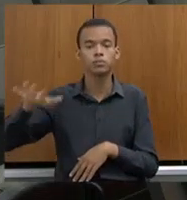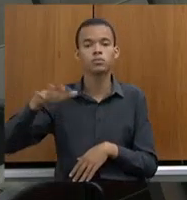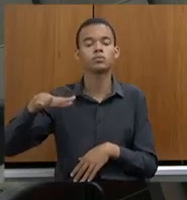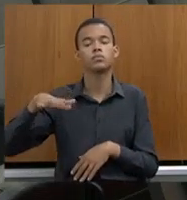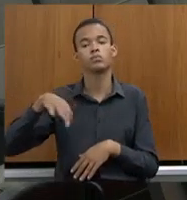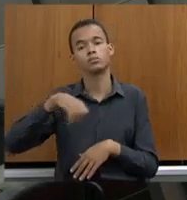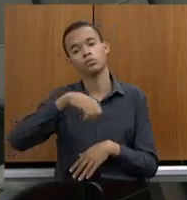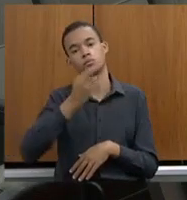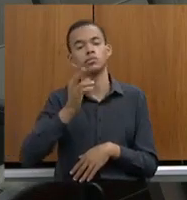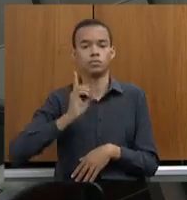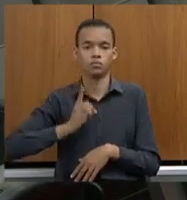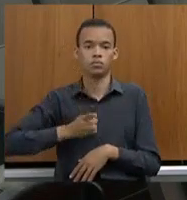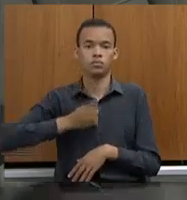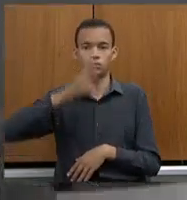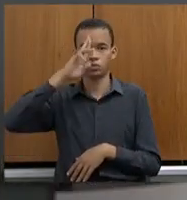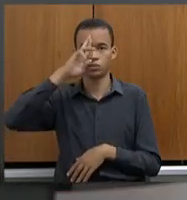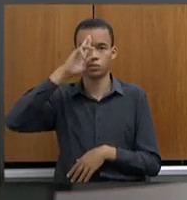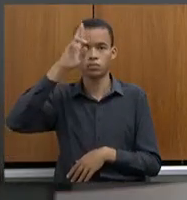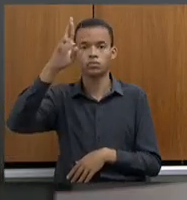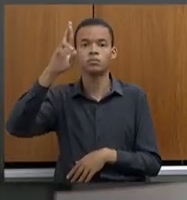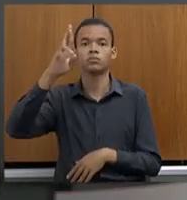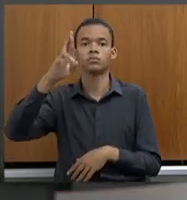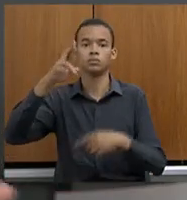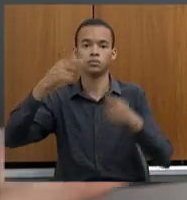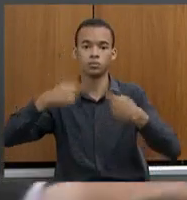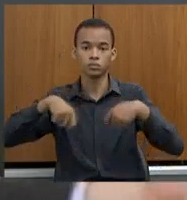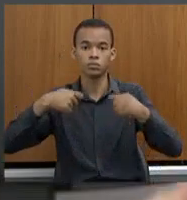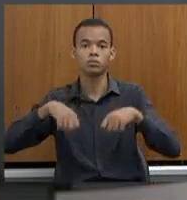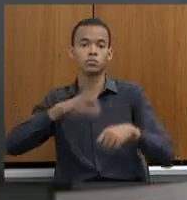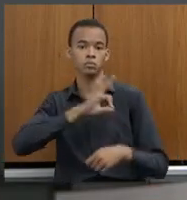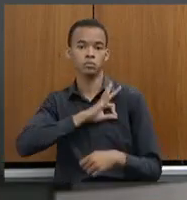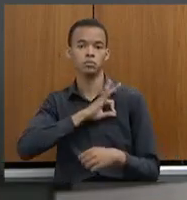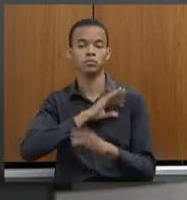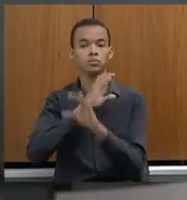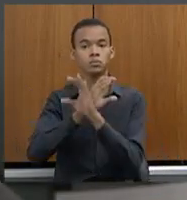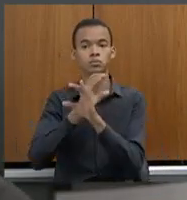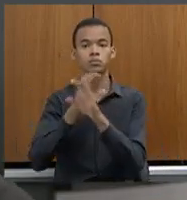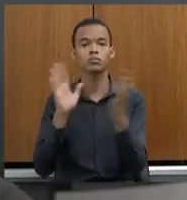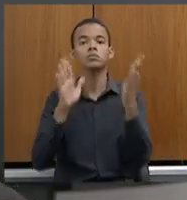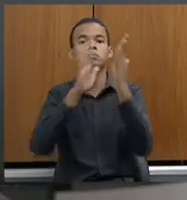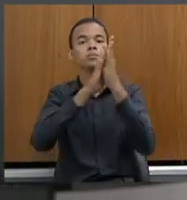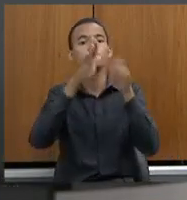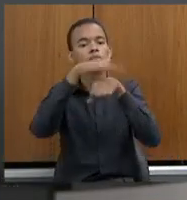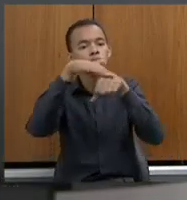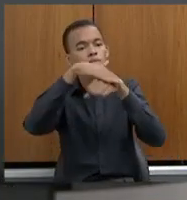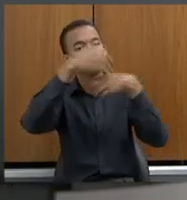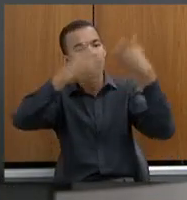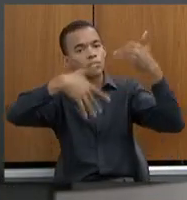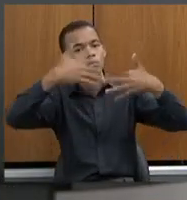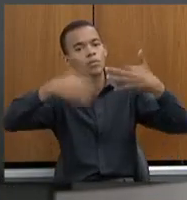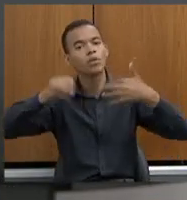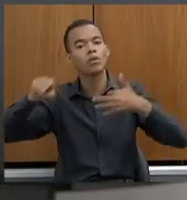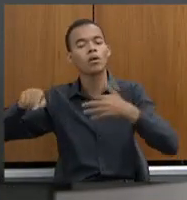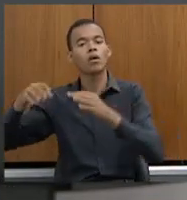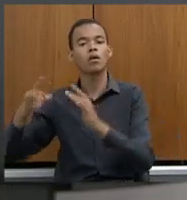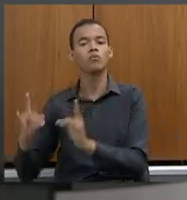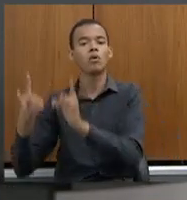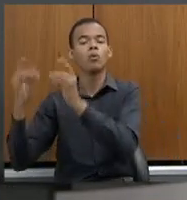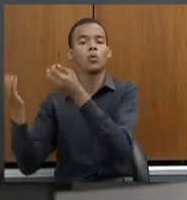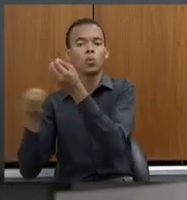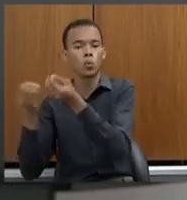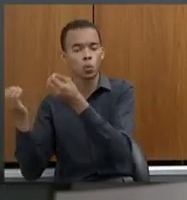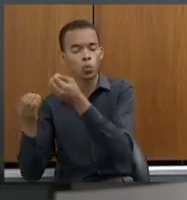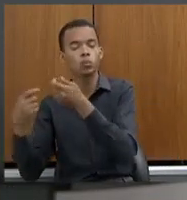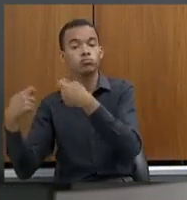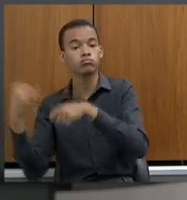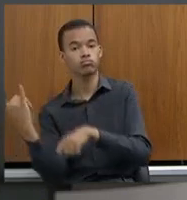chefe de departamento, da chefia da Polícia Civil, para falar as condições que está o equipamento público. Muitas vezes, falta